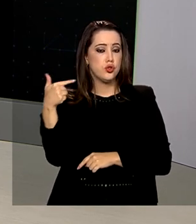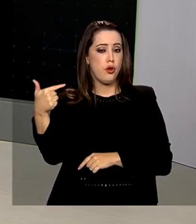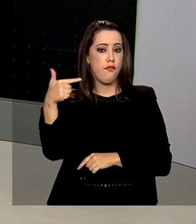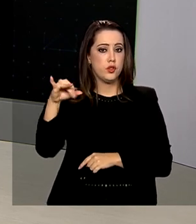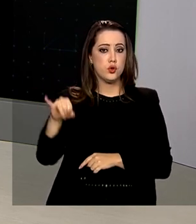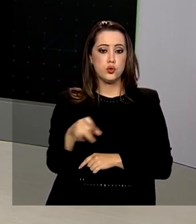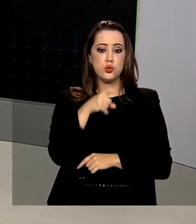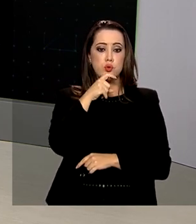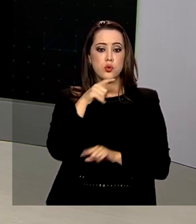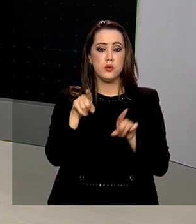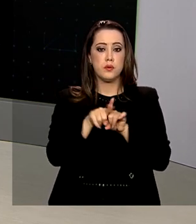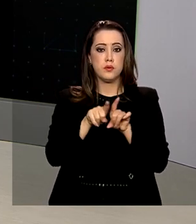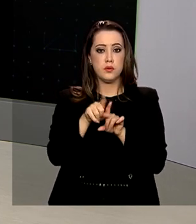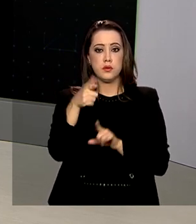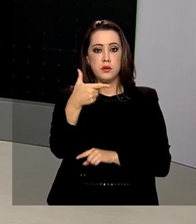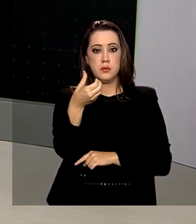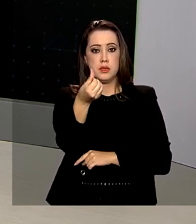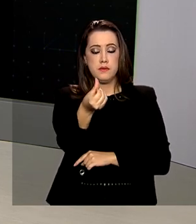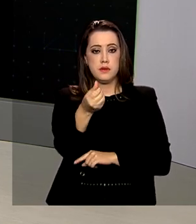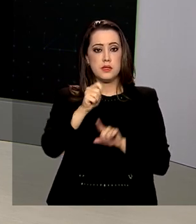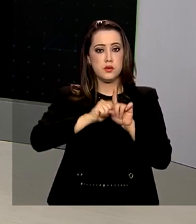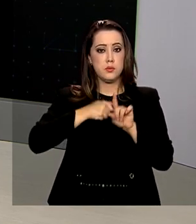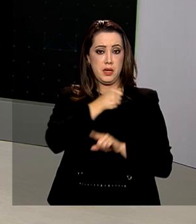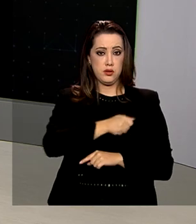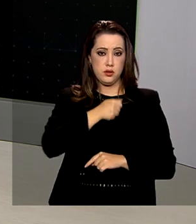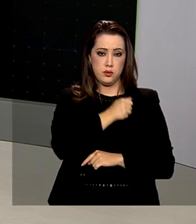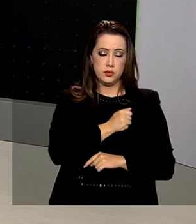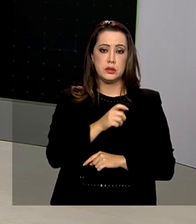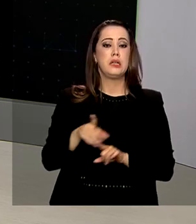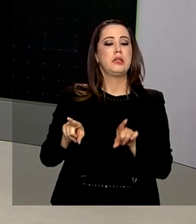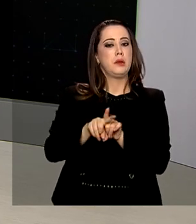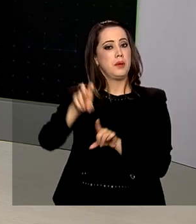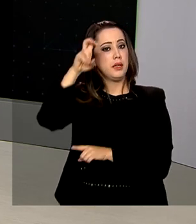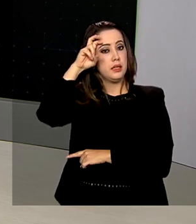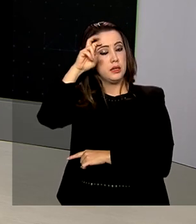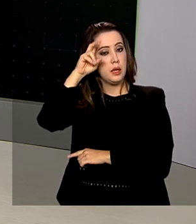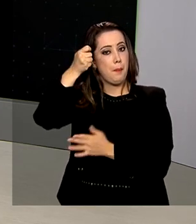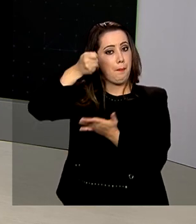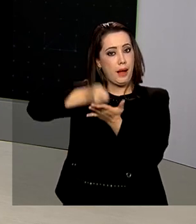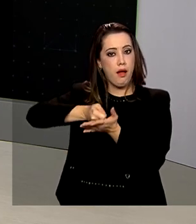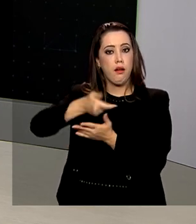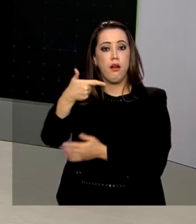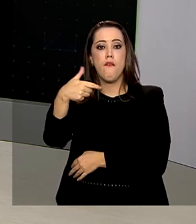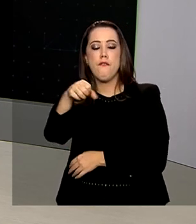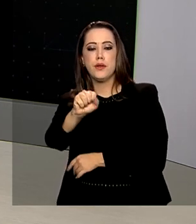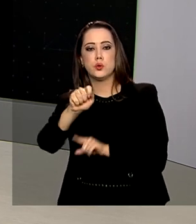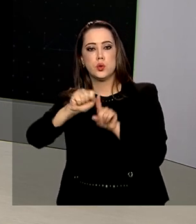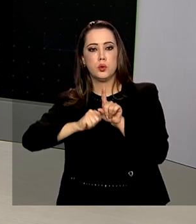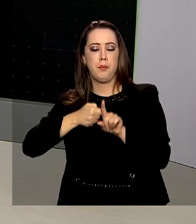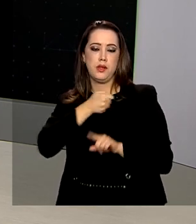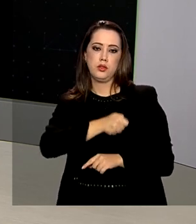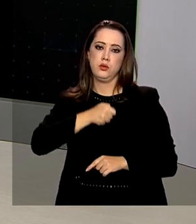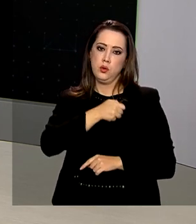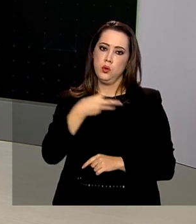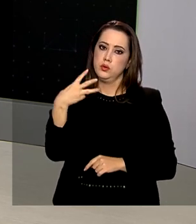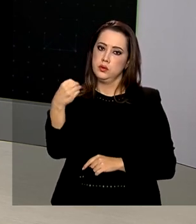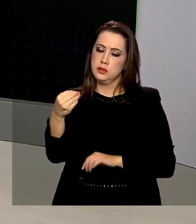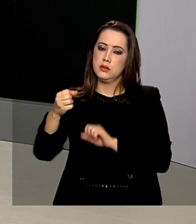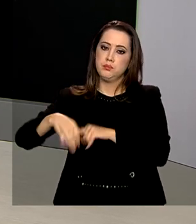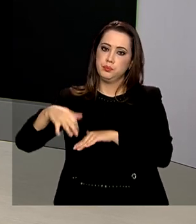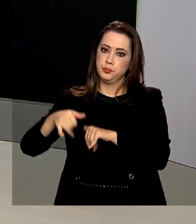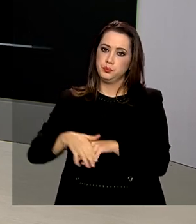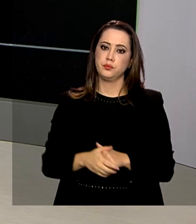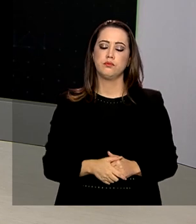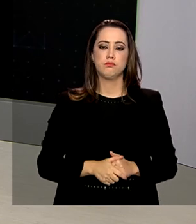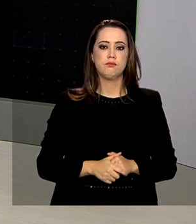22 de julho e 26 de agosto e o depósito da quinta parcela entre 28 de agosto e 30 de setembro.